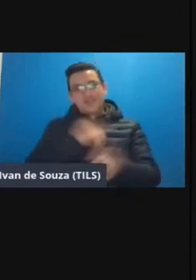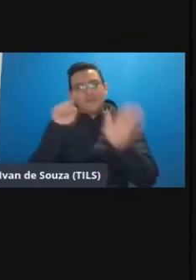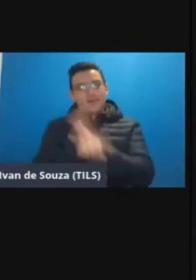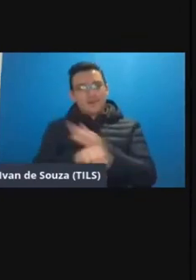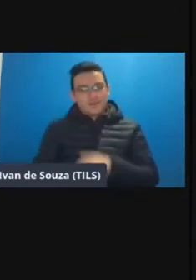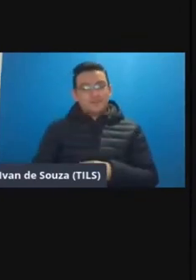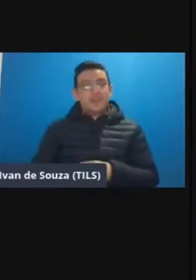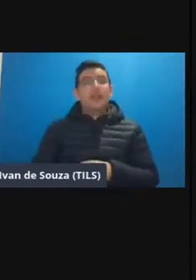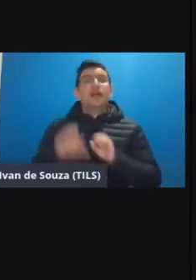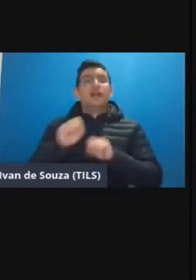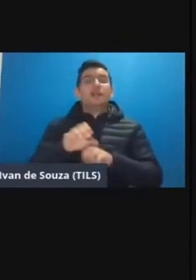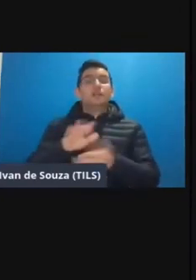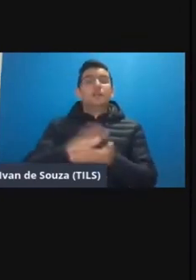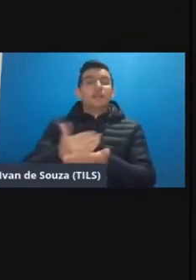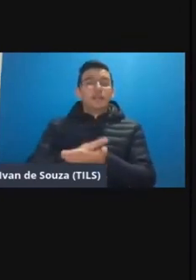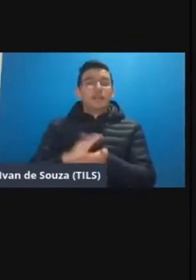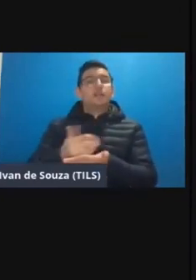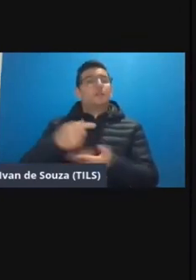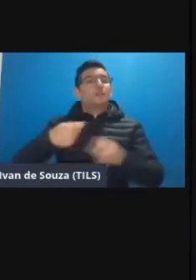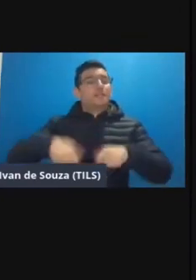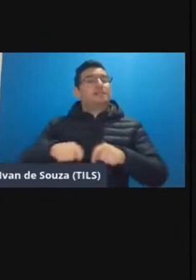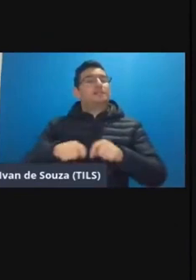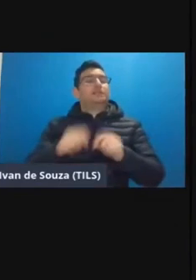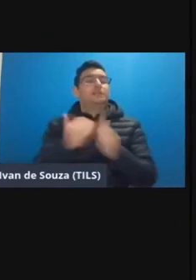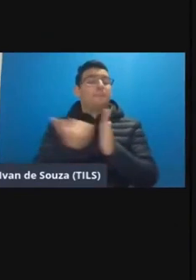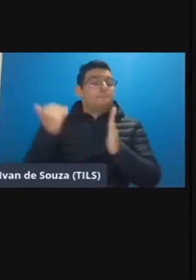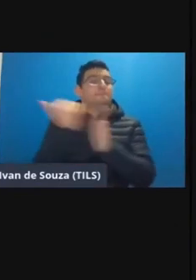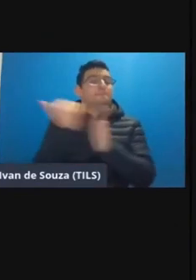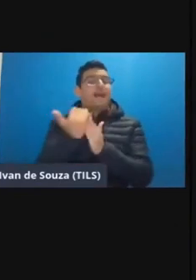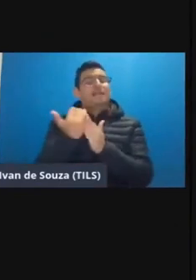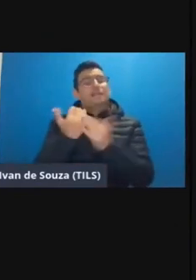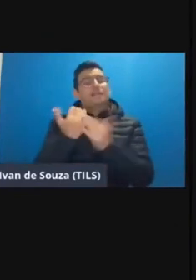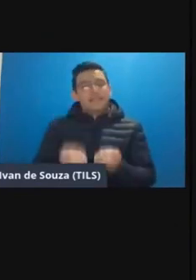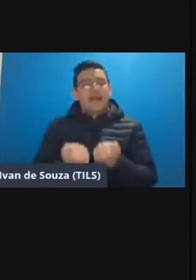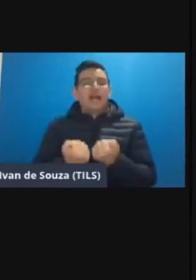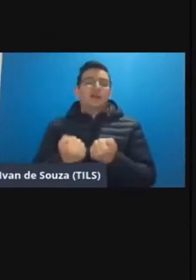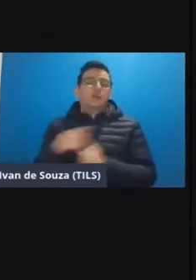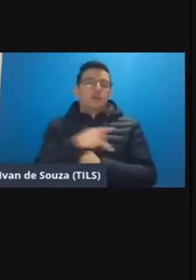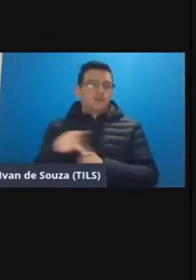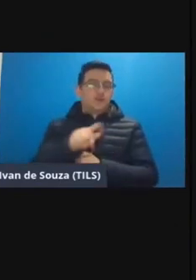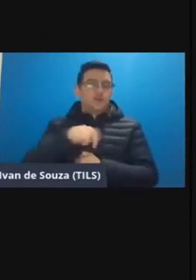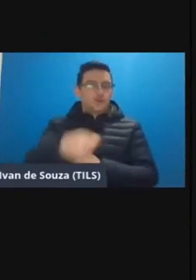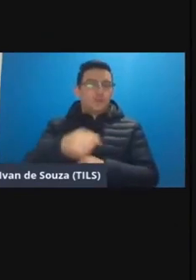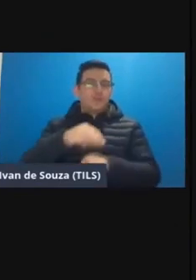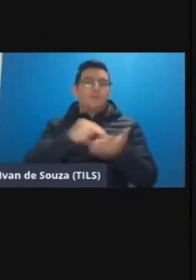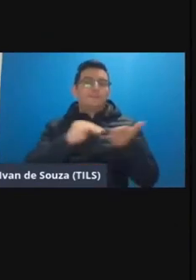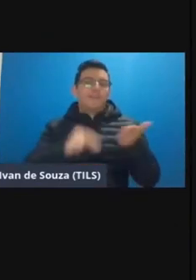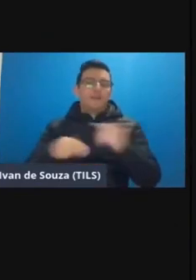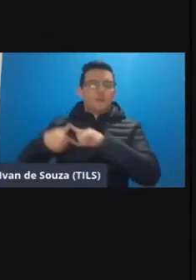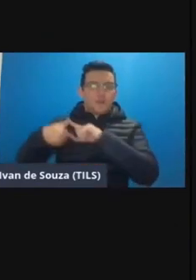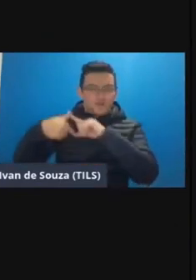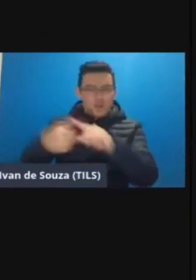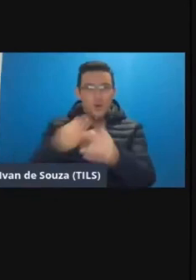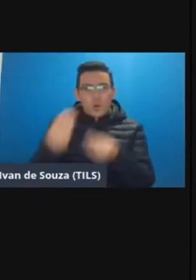ministrar ensino híbrido exige uma dedicação superior do docente em relação a métodos conservadores